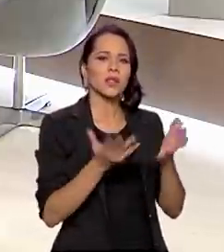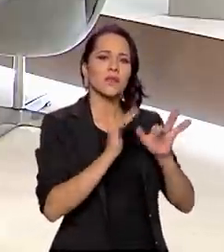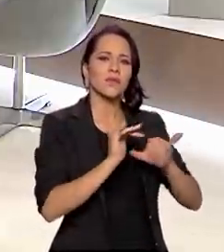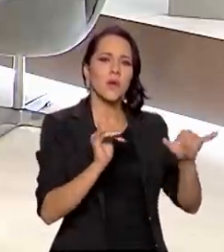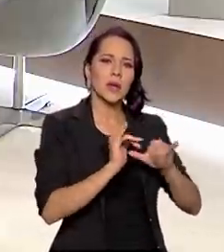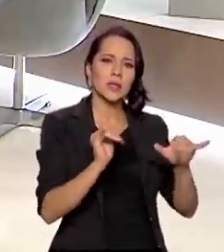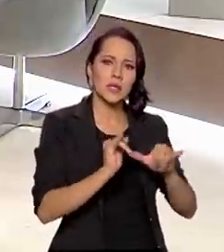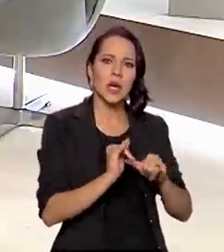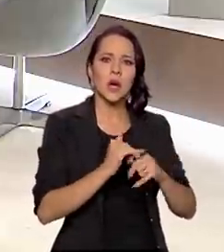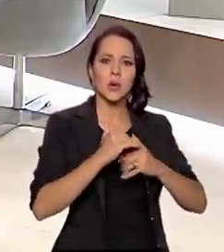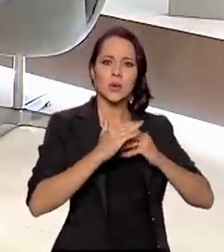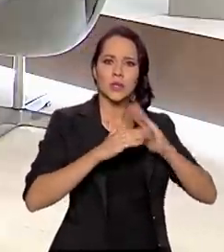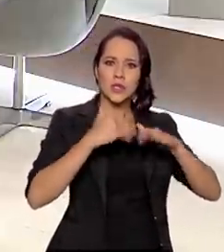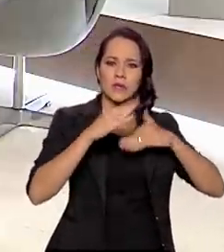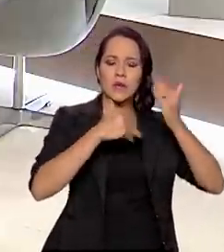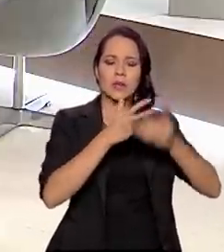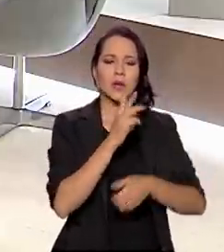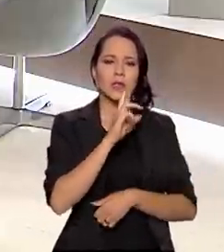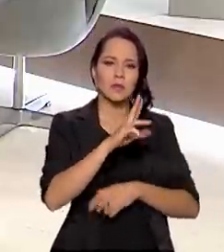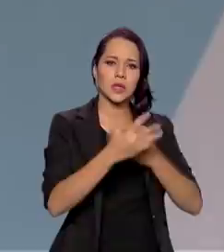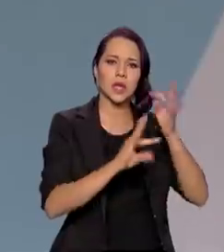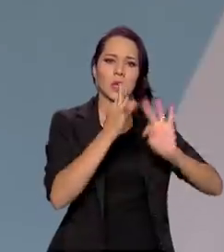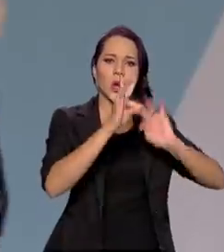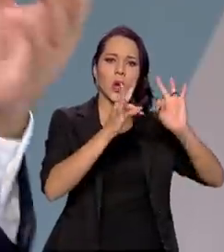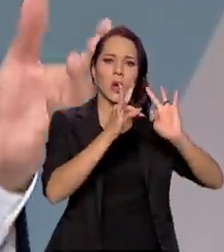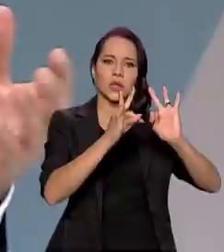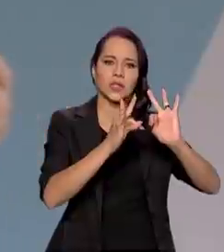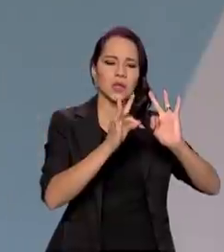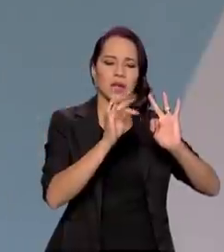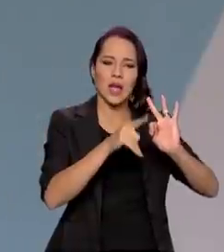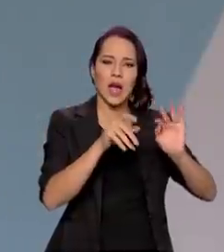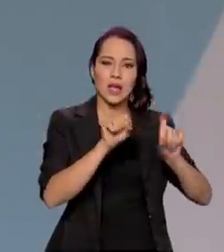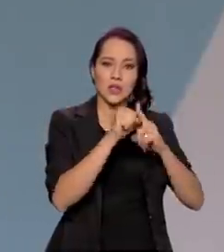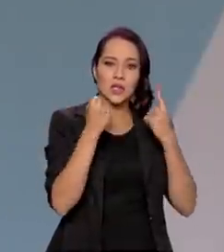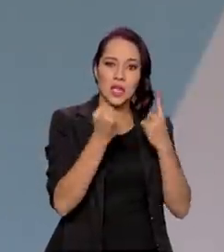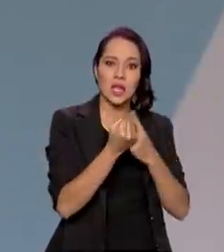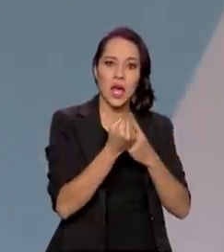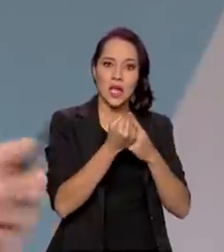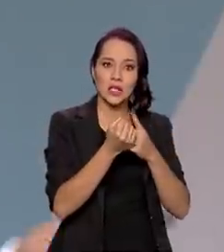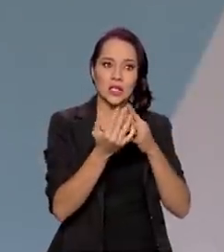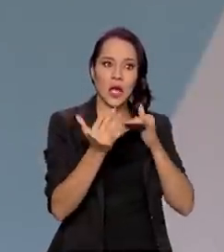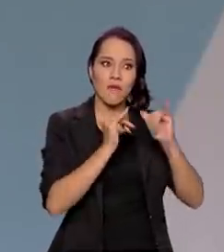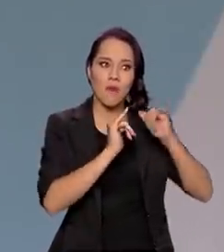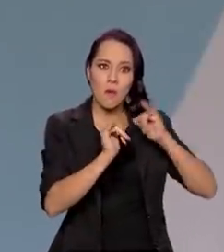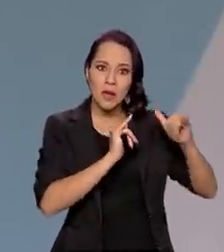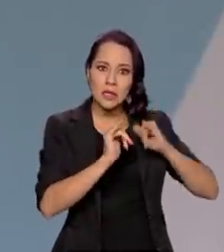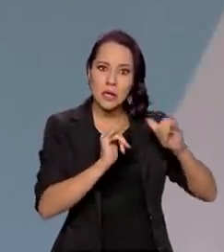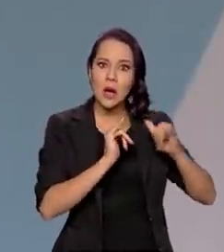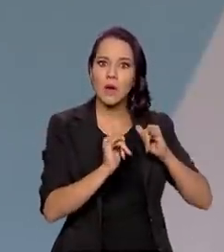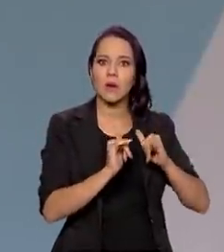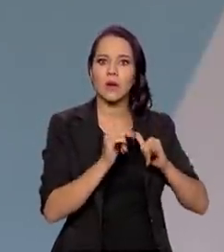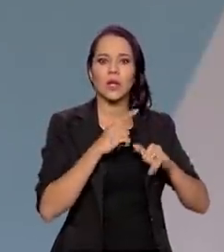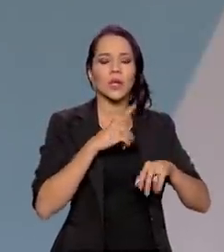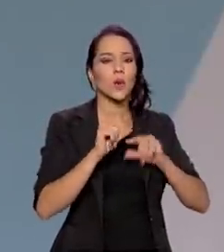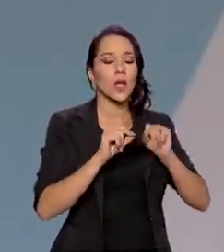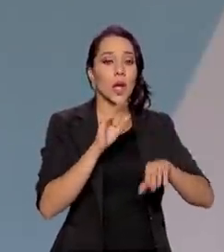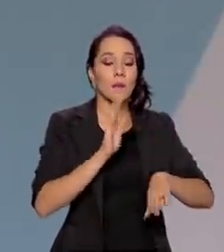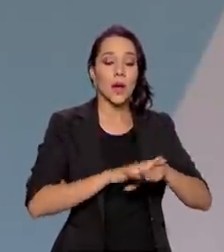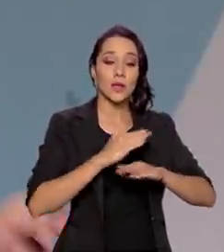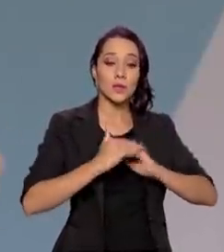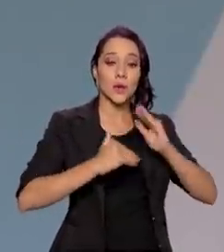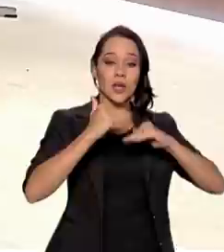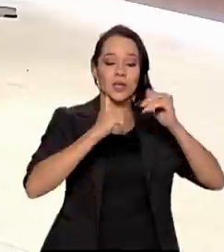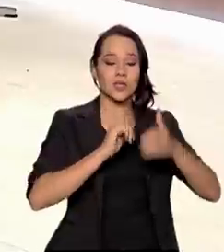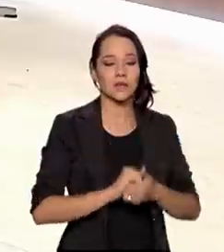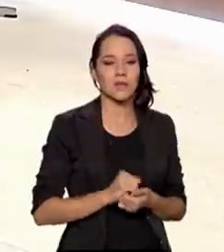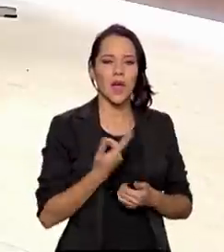de dados, o desenvolvimento de soluções tecnológicas, essa sociedade da informação que nós vivemos, tende cada vez mais a progredir.